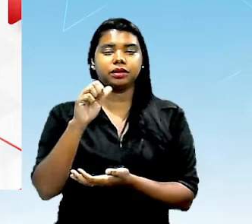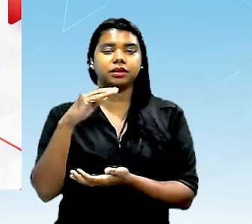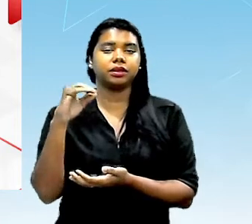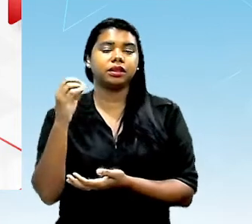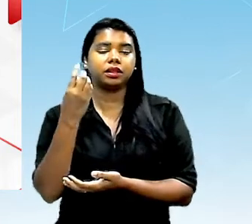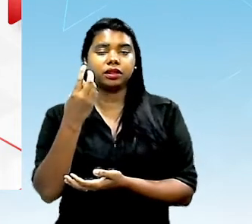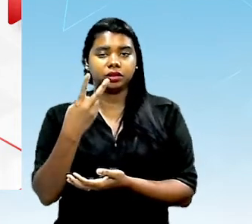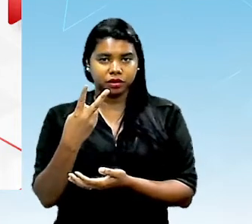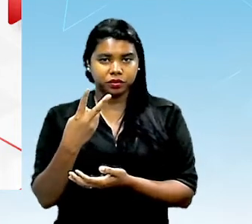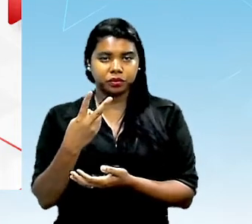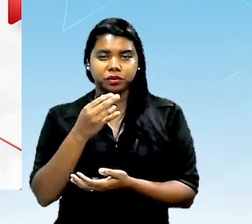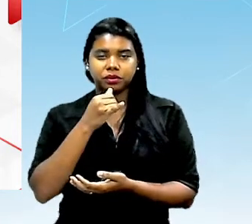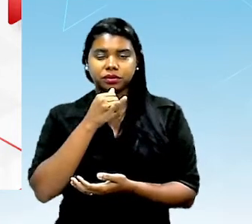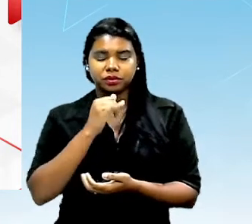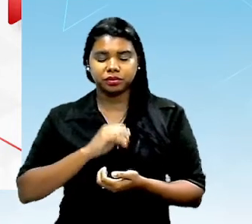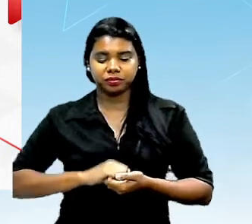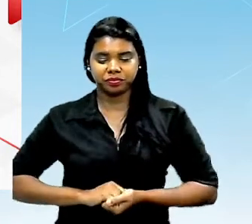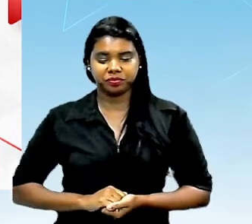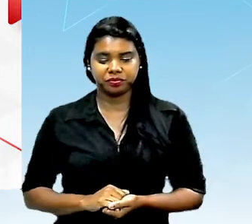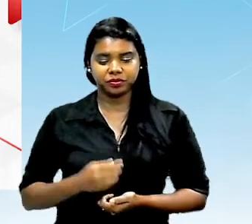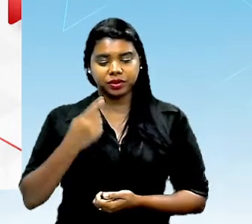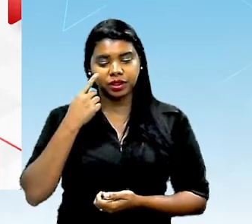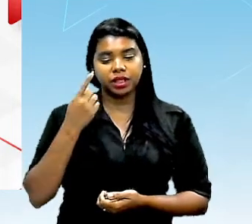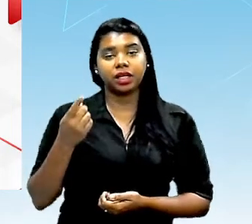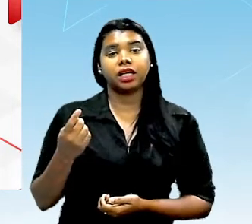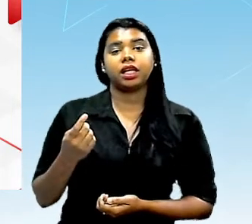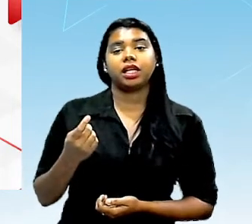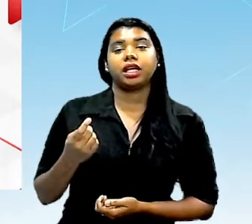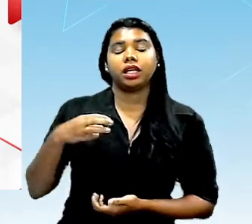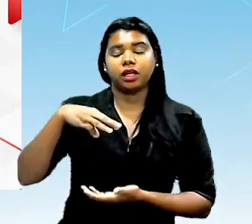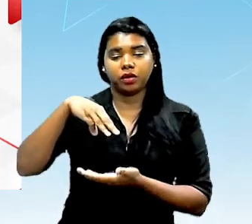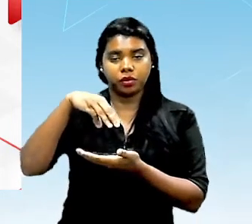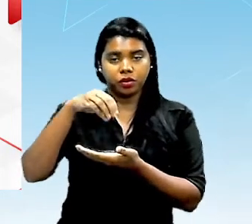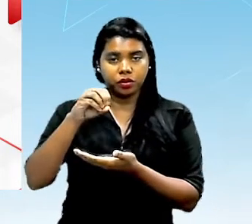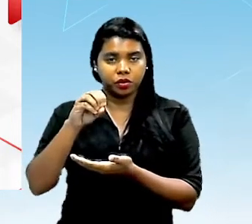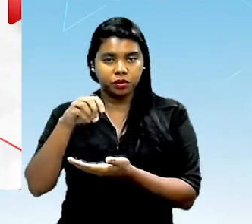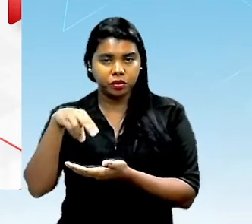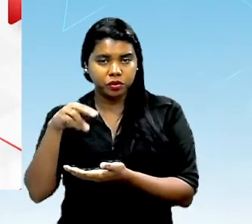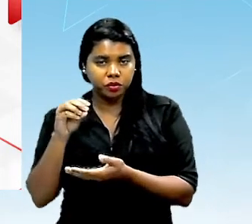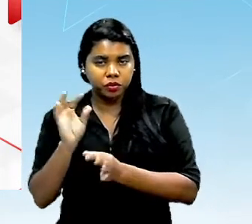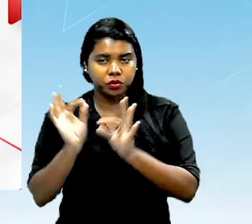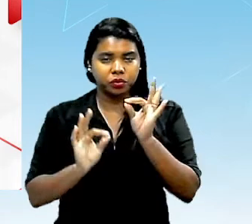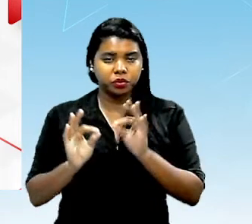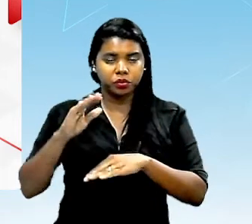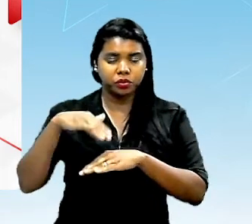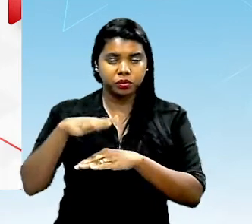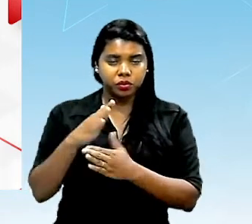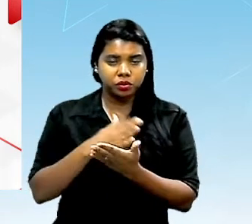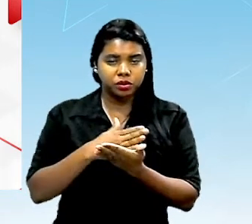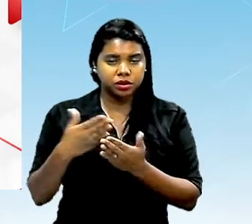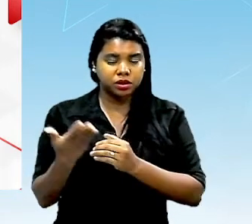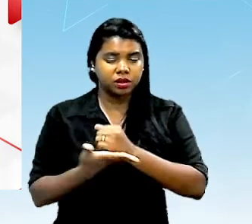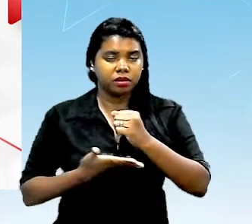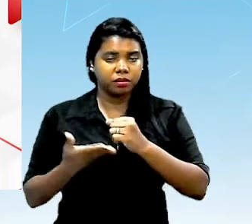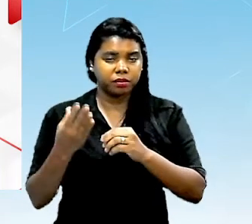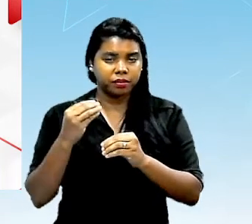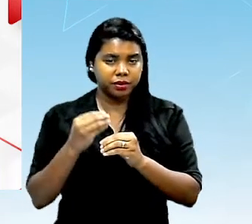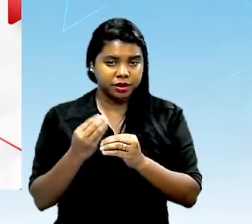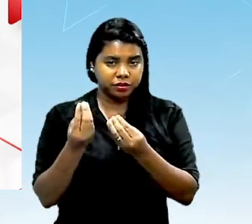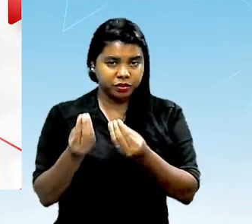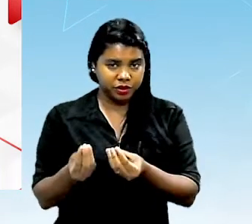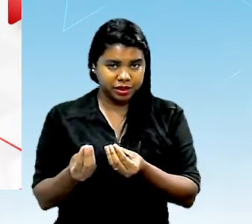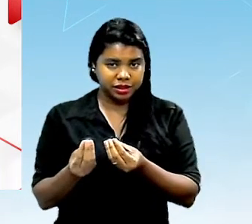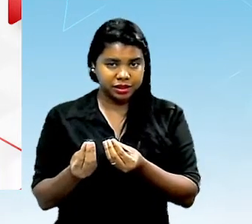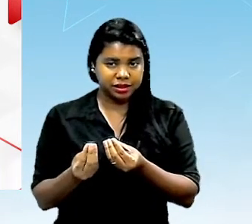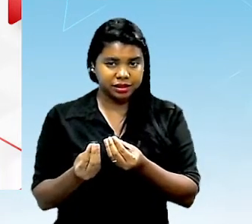funções veja enquanto mono e disacarídeos as principais funções estão baseadas em fornecer